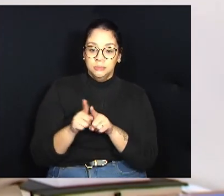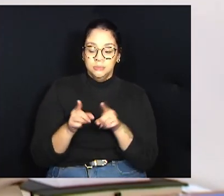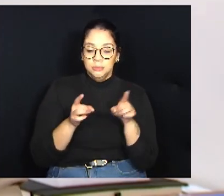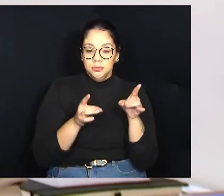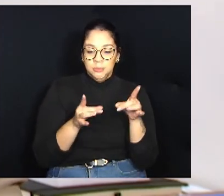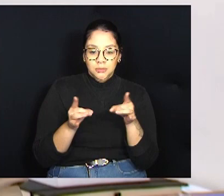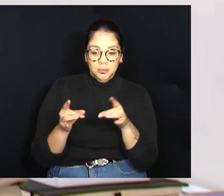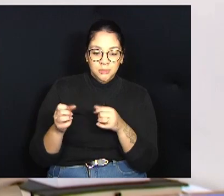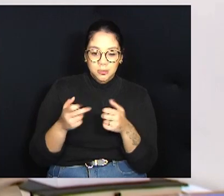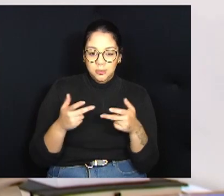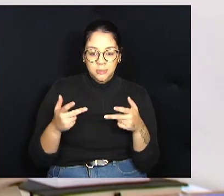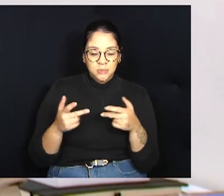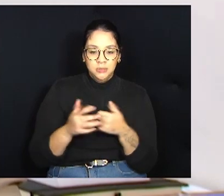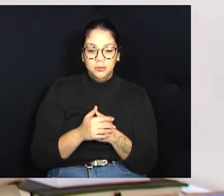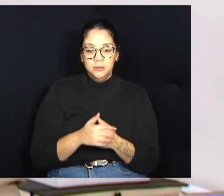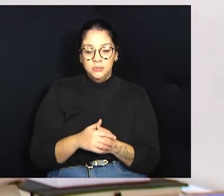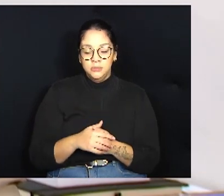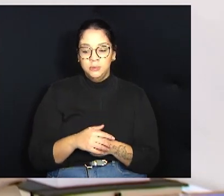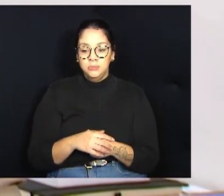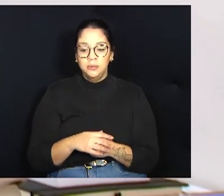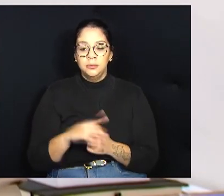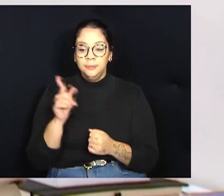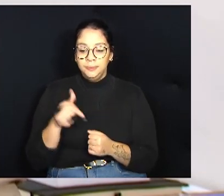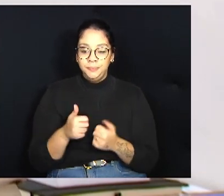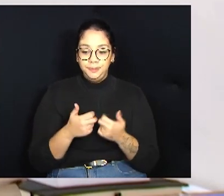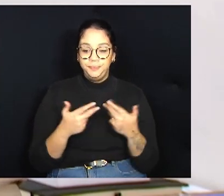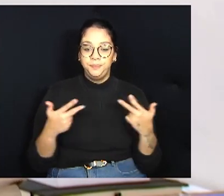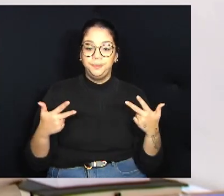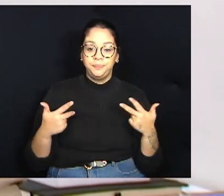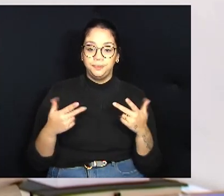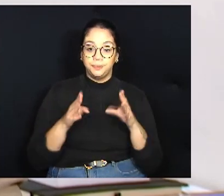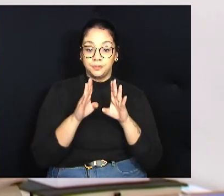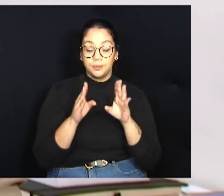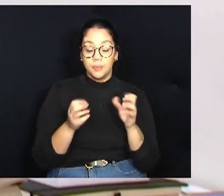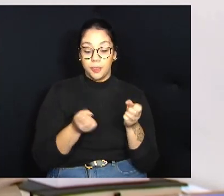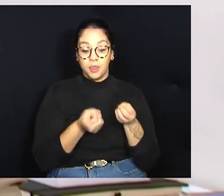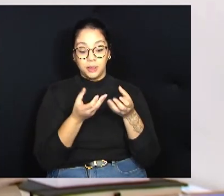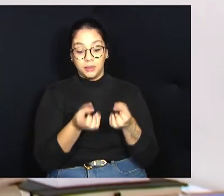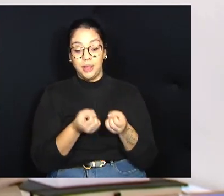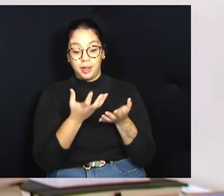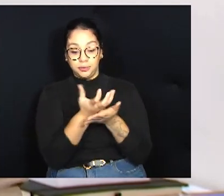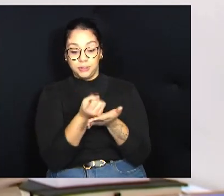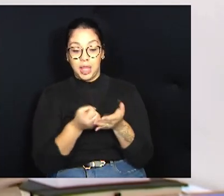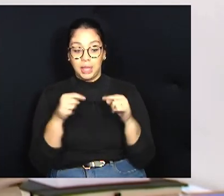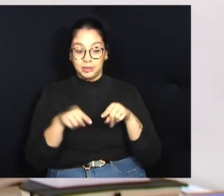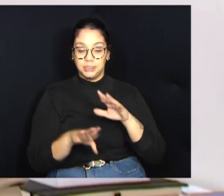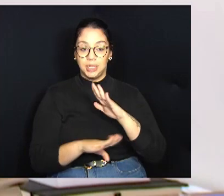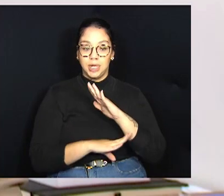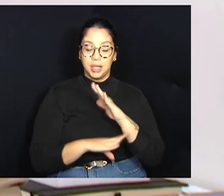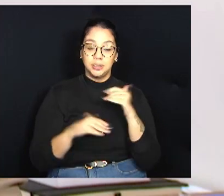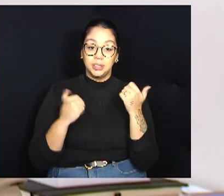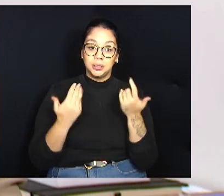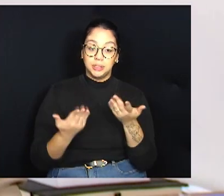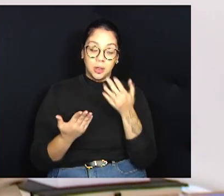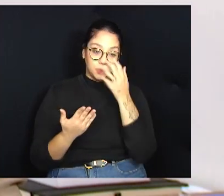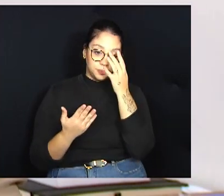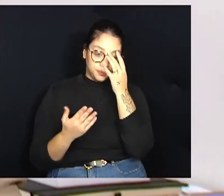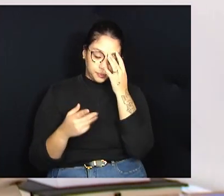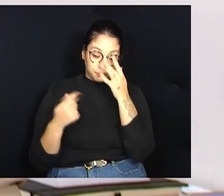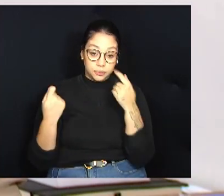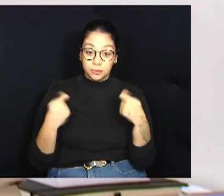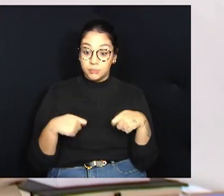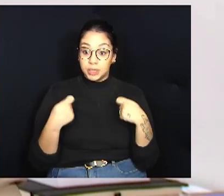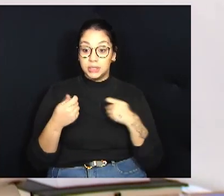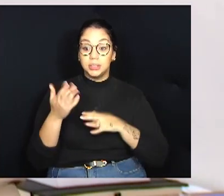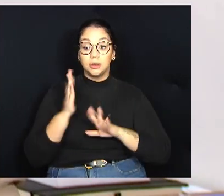né? E, enfim, são várias as entradas de dados aqui na casa. Então, a gente precisa tomar